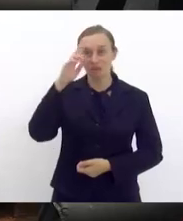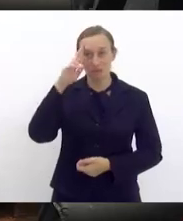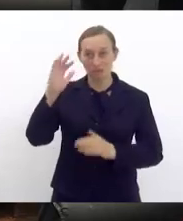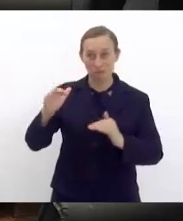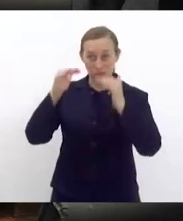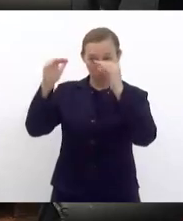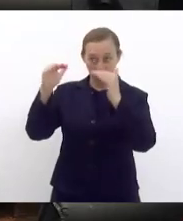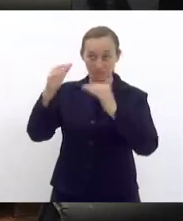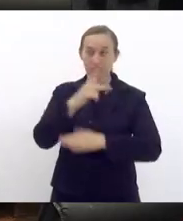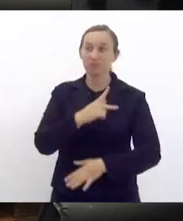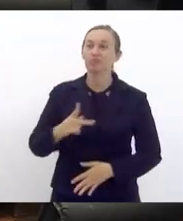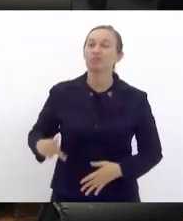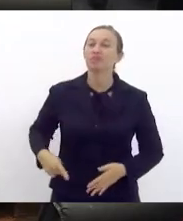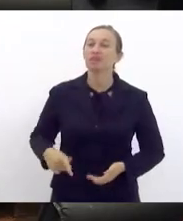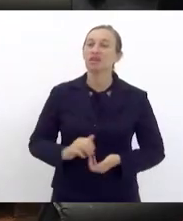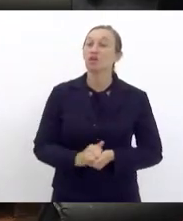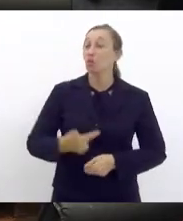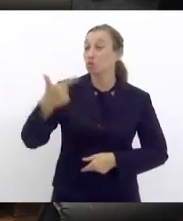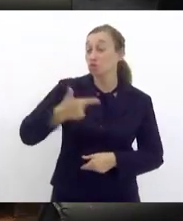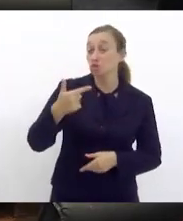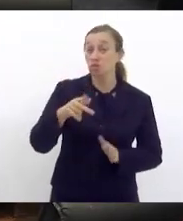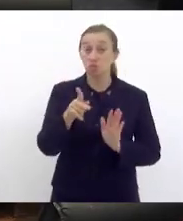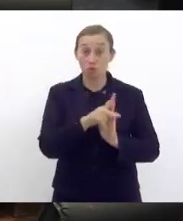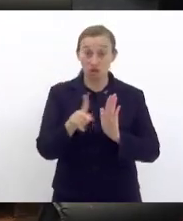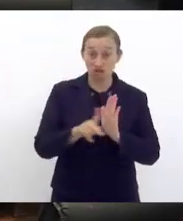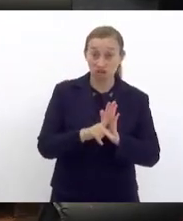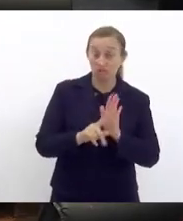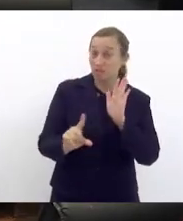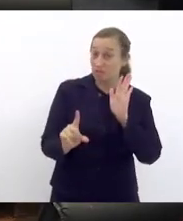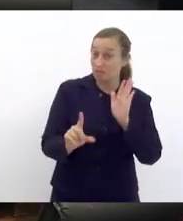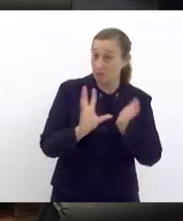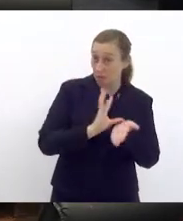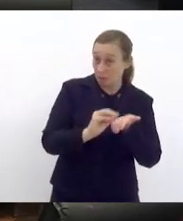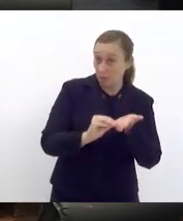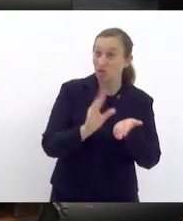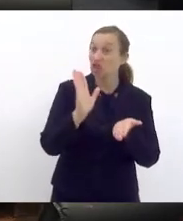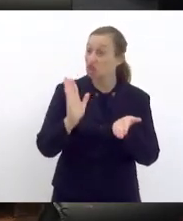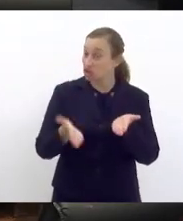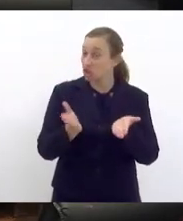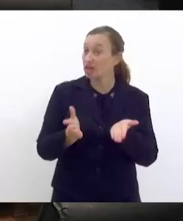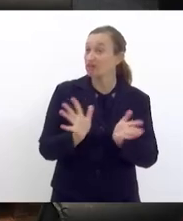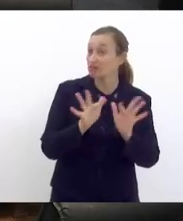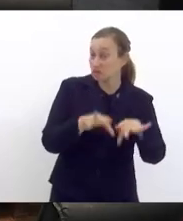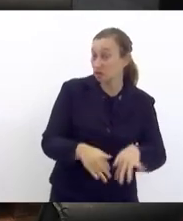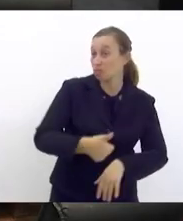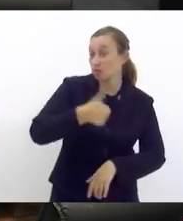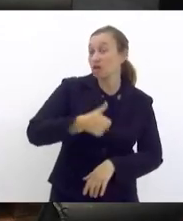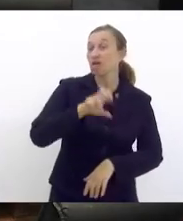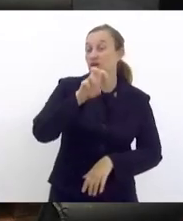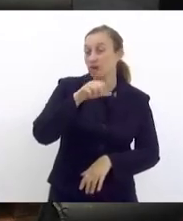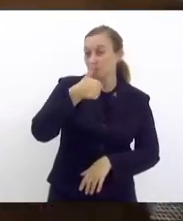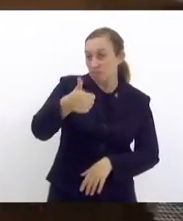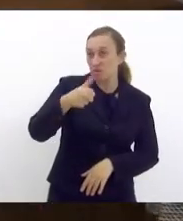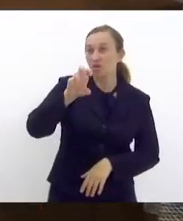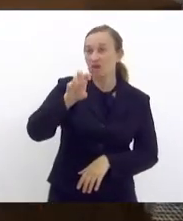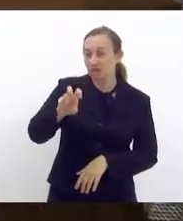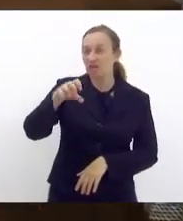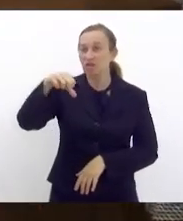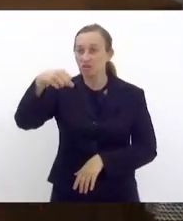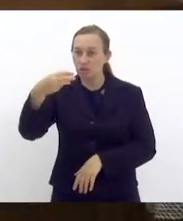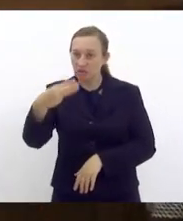O segundo projeto de pauta, já que o senhor já acabou o primeiro, 1583-19,